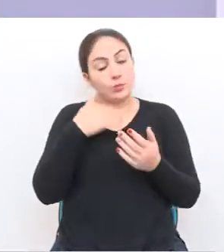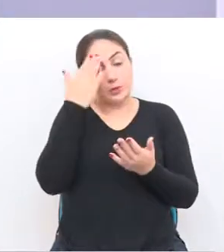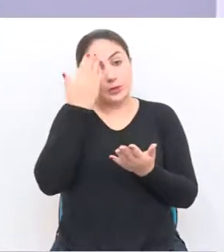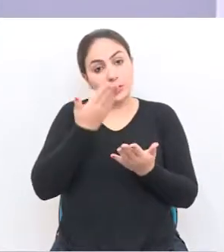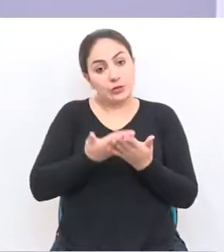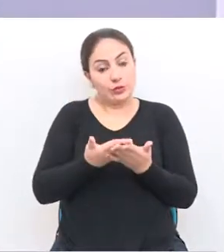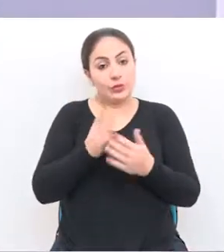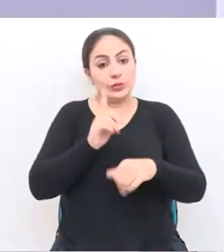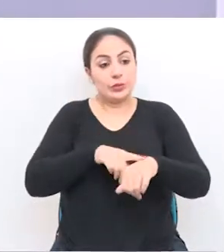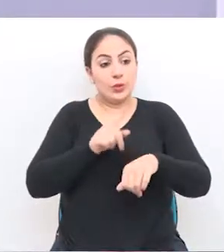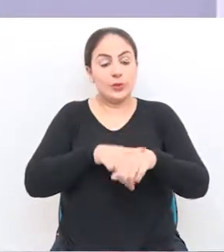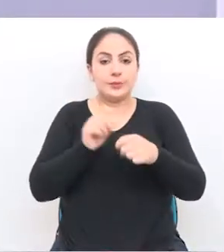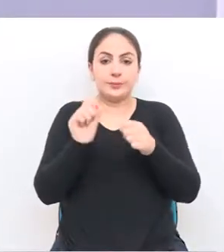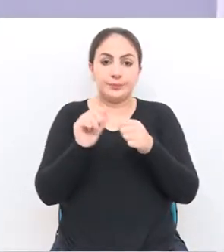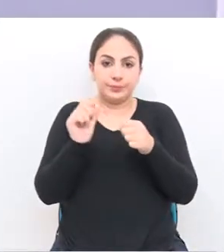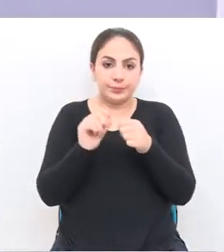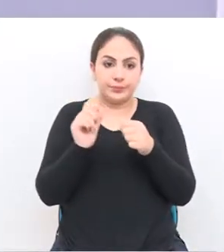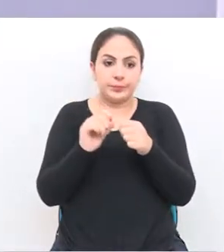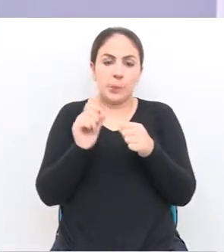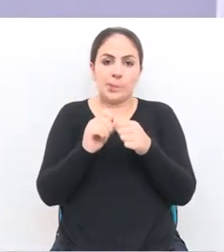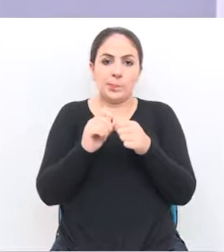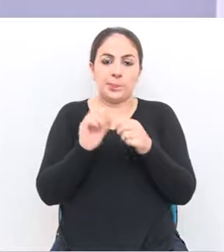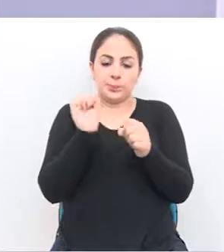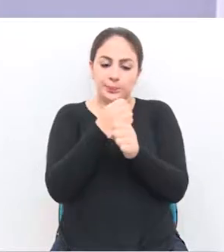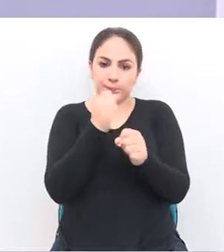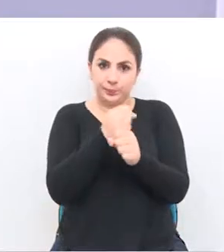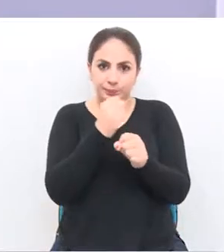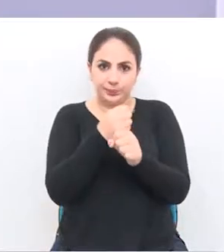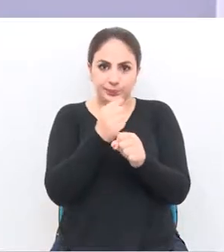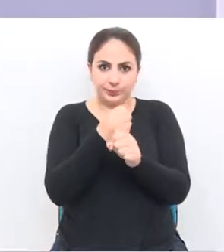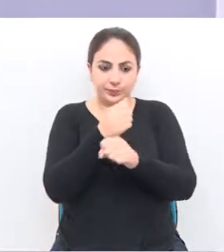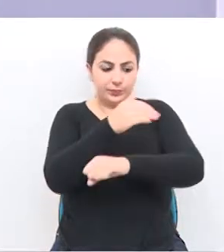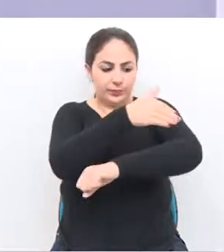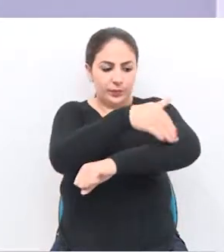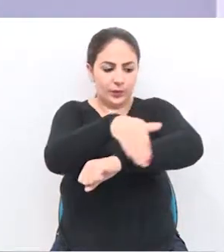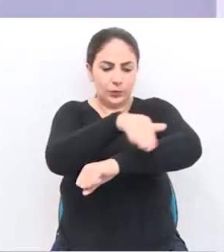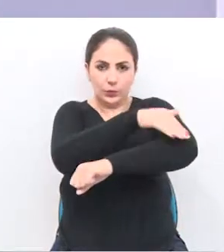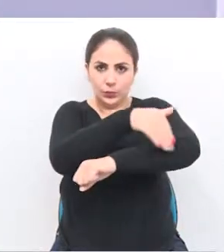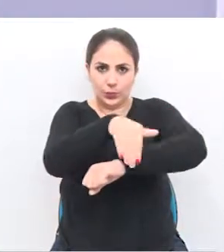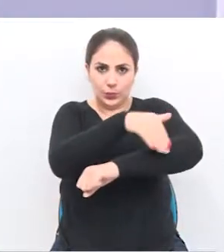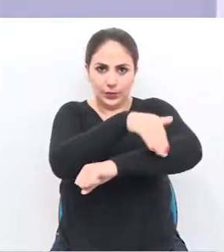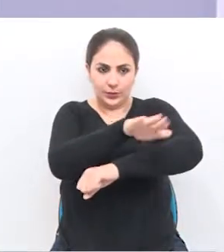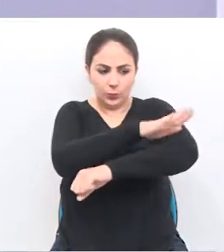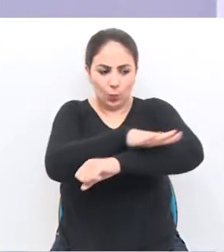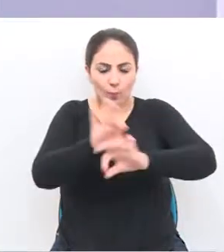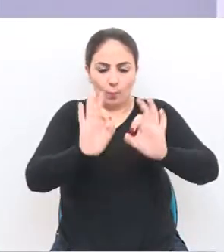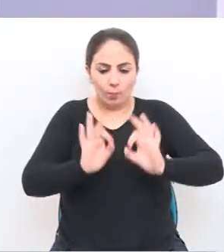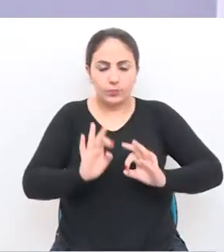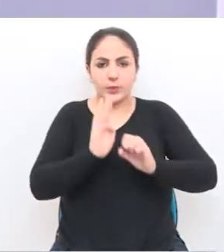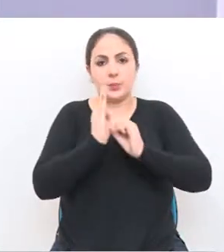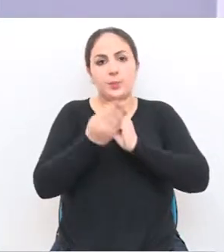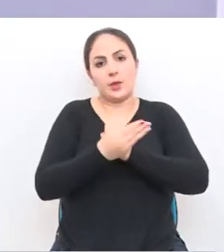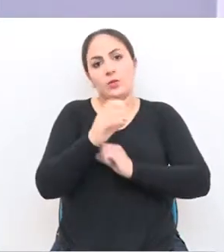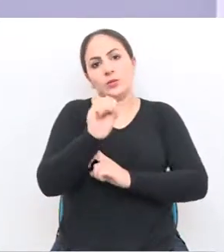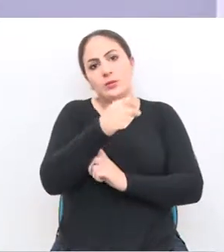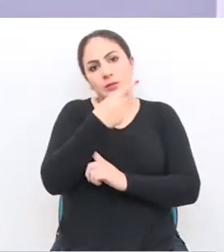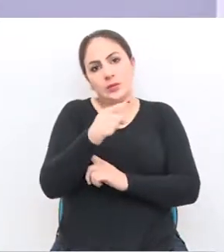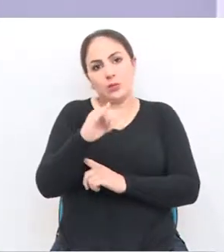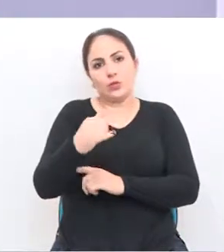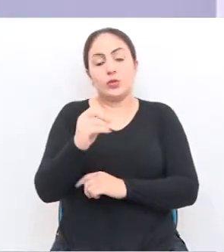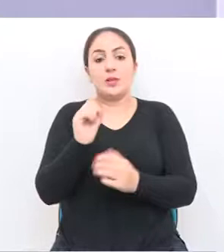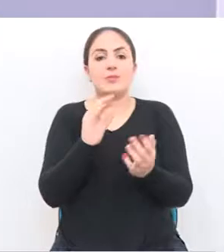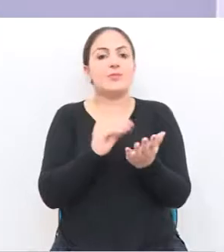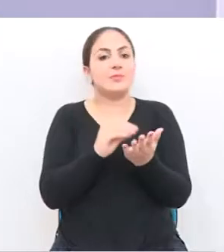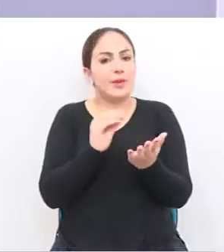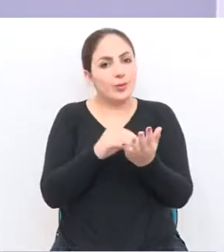acredito até que quando foram executadas as obras de pavimentação e organização do bairro São José, faltou, é claro,